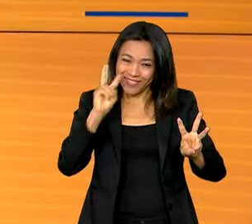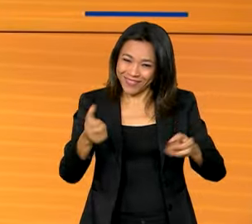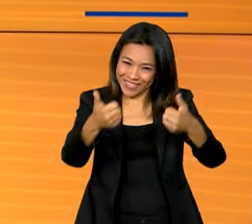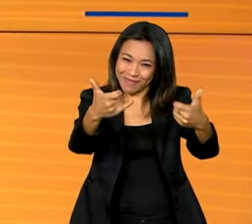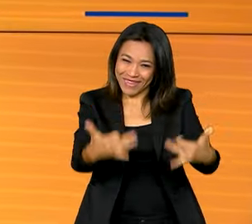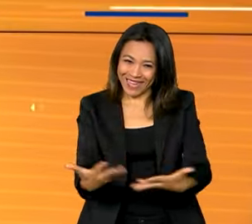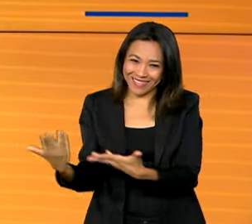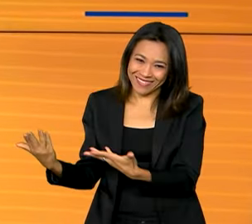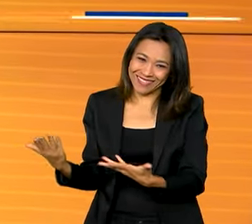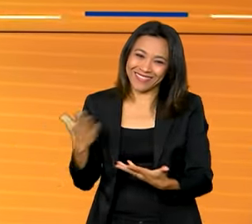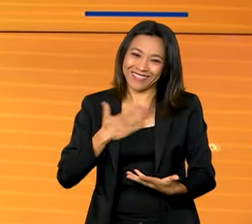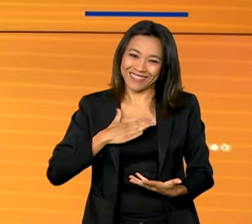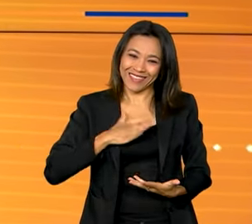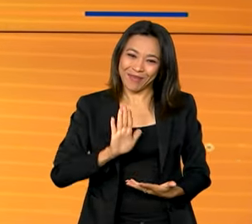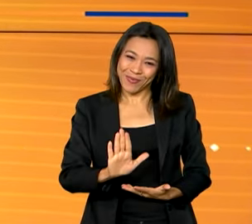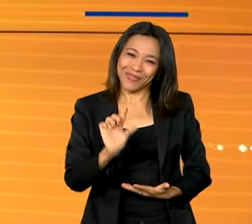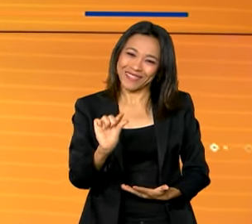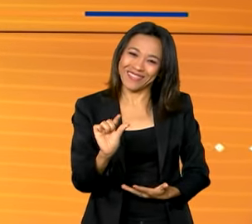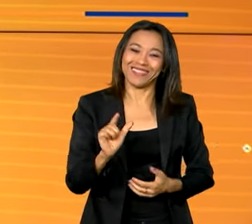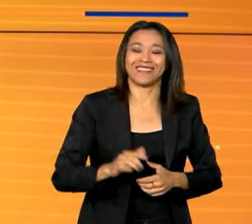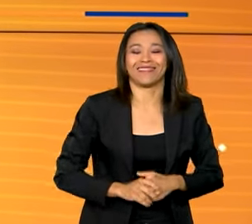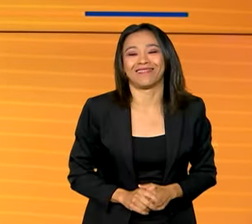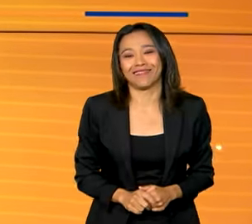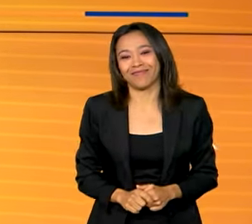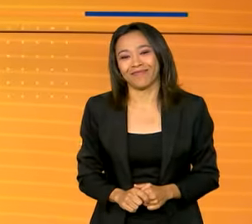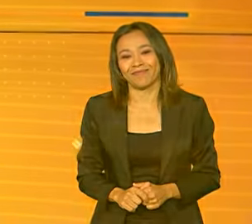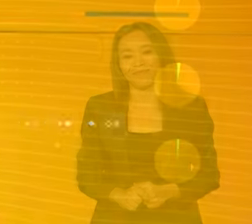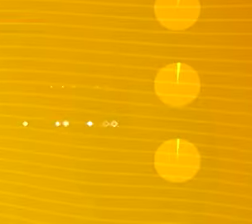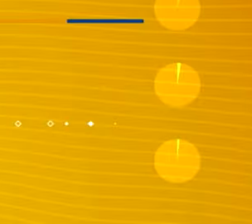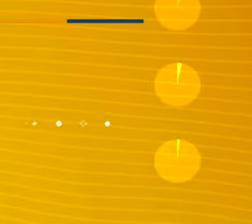.br. Os detalhes você confere já já.